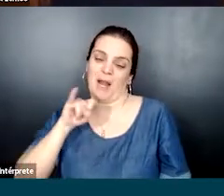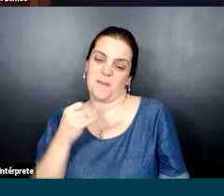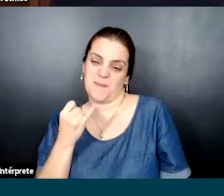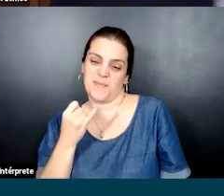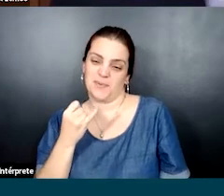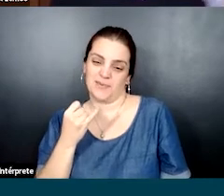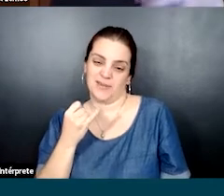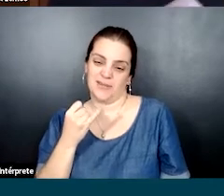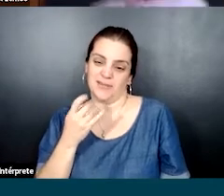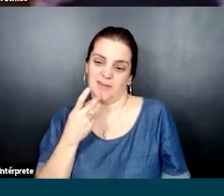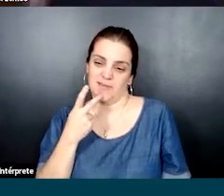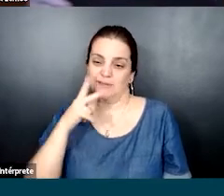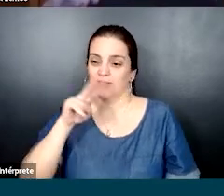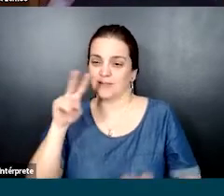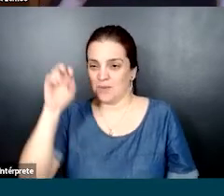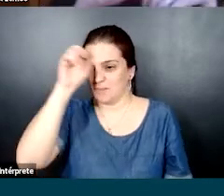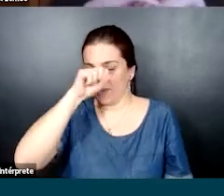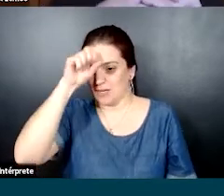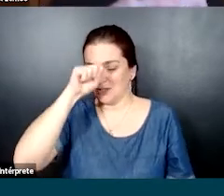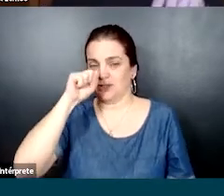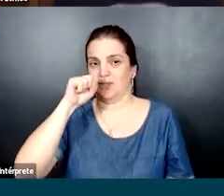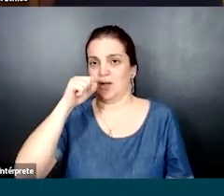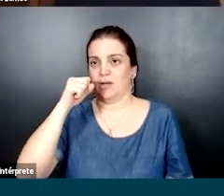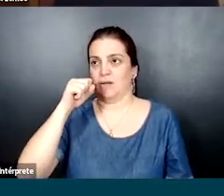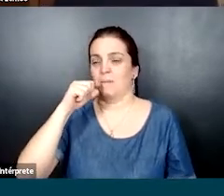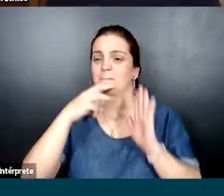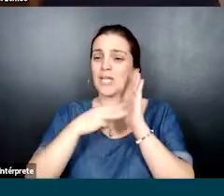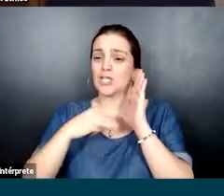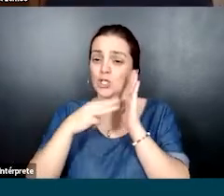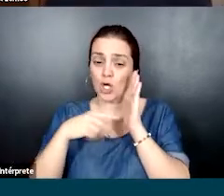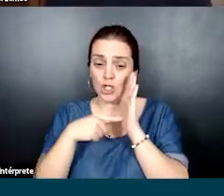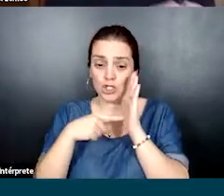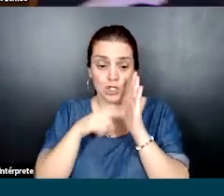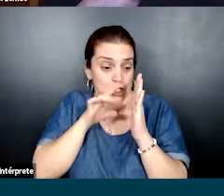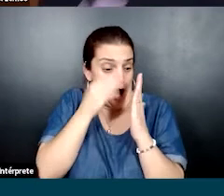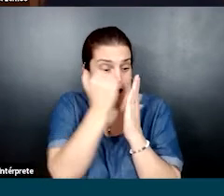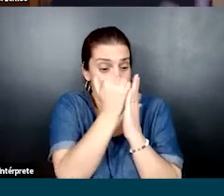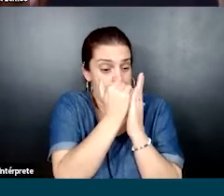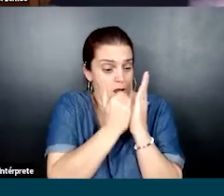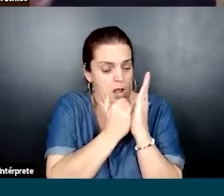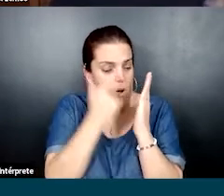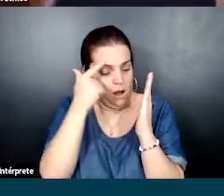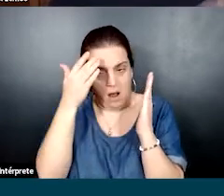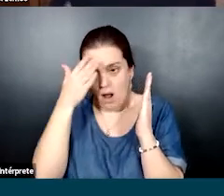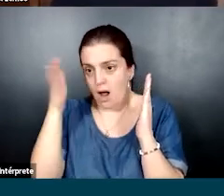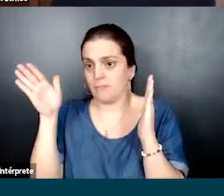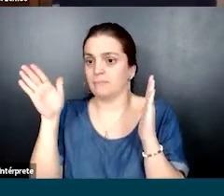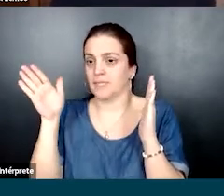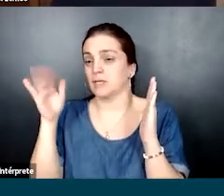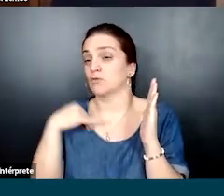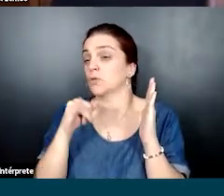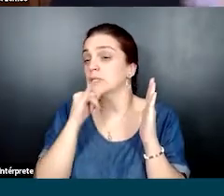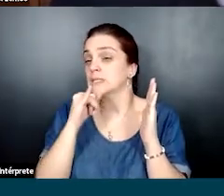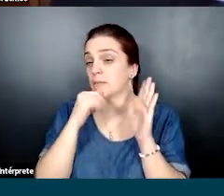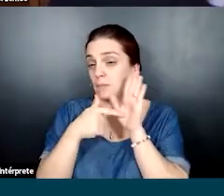falar em aprendizado e falar em todo esse contexto, né? Da gente olhar para a metodologia de uma forma, não como um fim, mas a gente se abrindo para a experimentação e